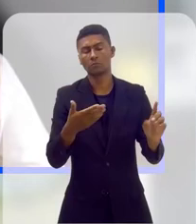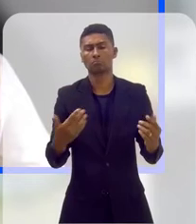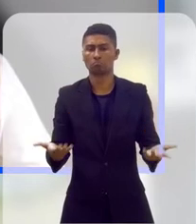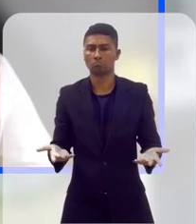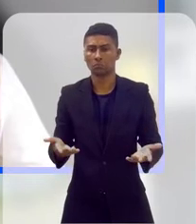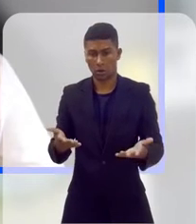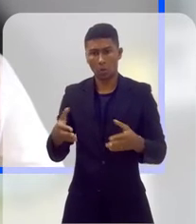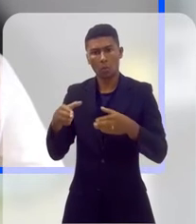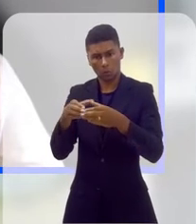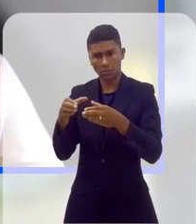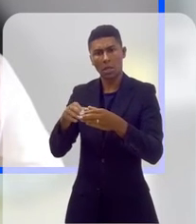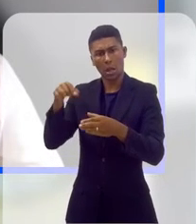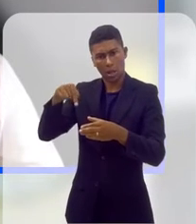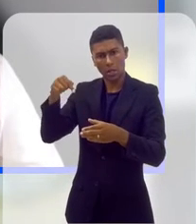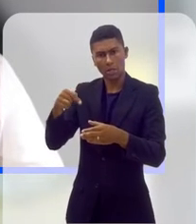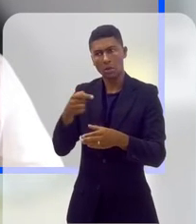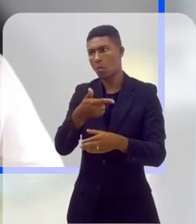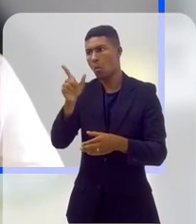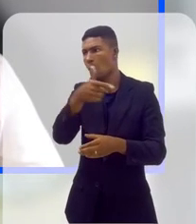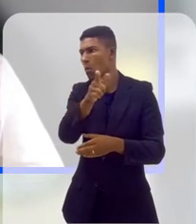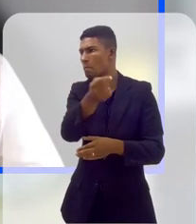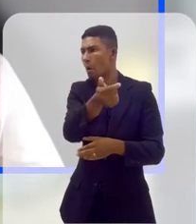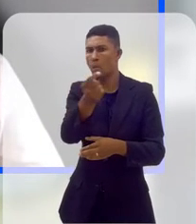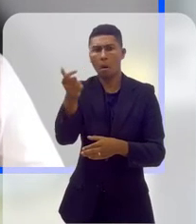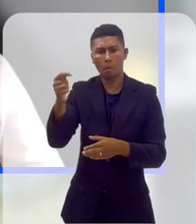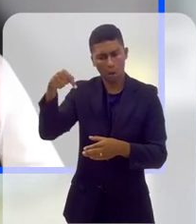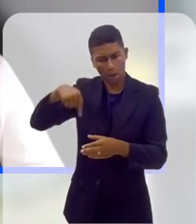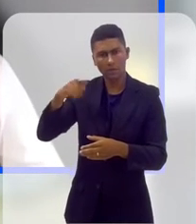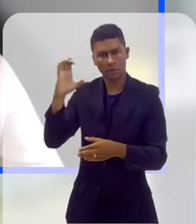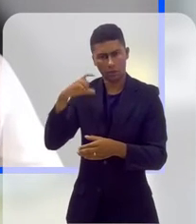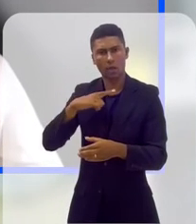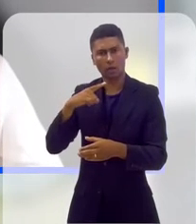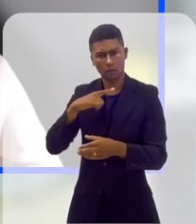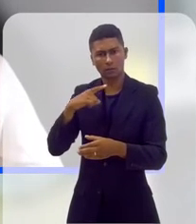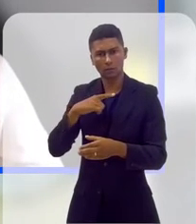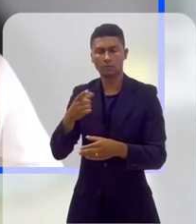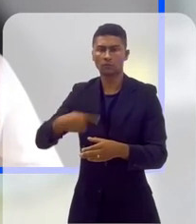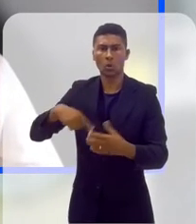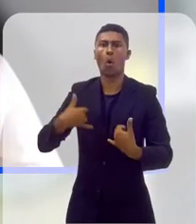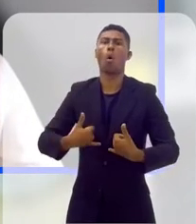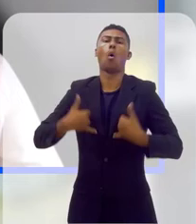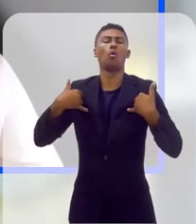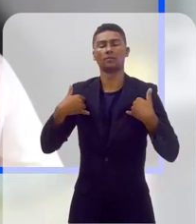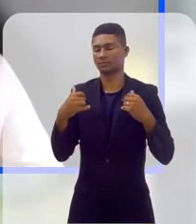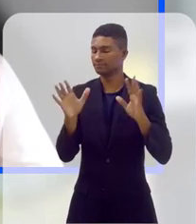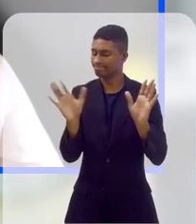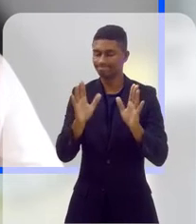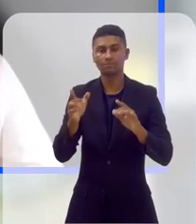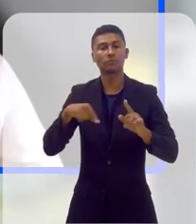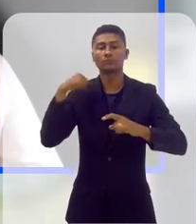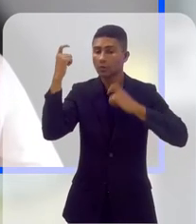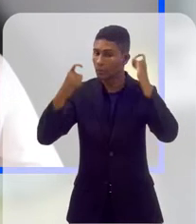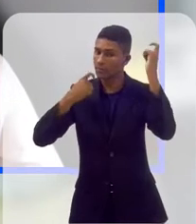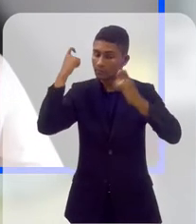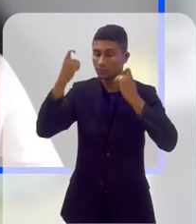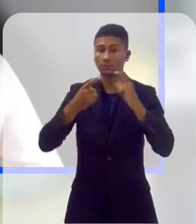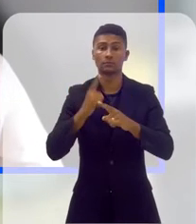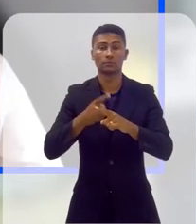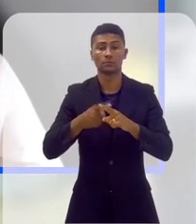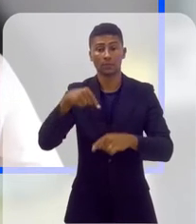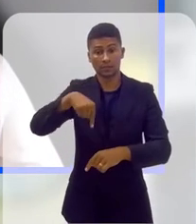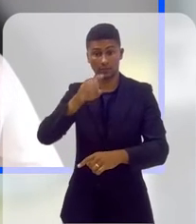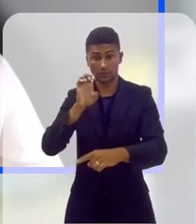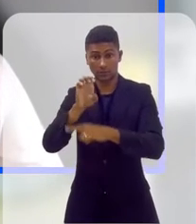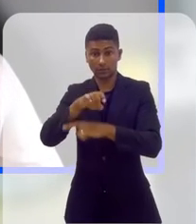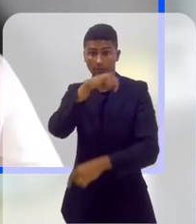da população LGBTQIA+. Um dos poucos conselhos de caráter municipal que existem no estado do Rio de Janeiro. Isso não é um